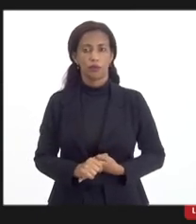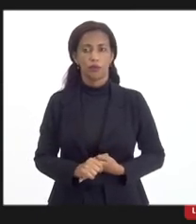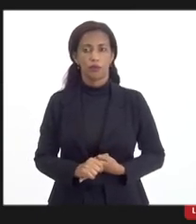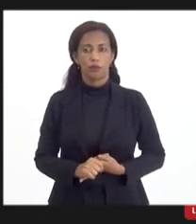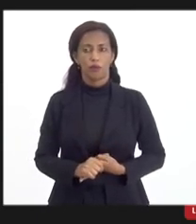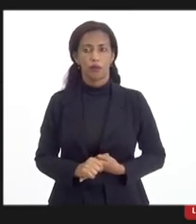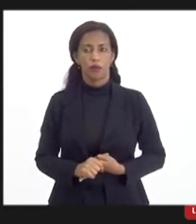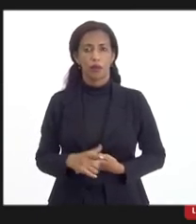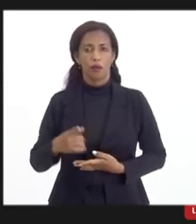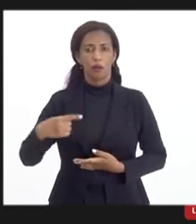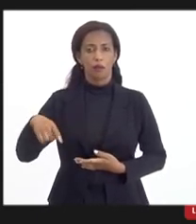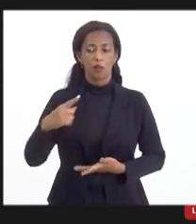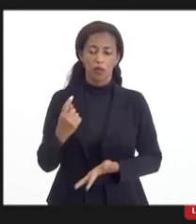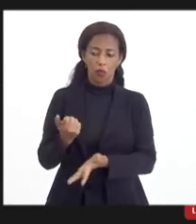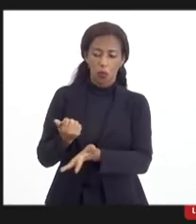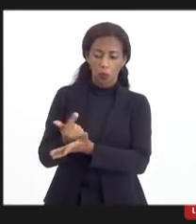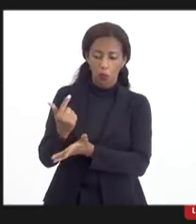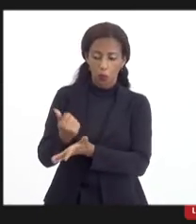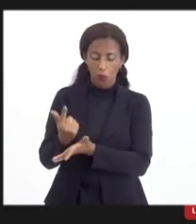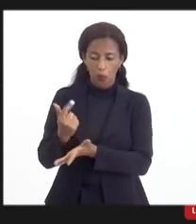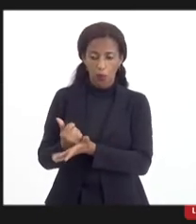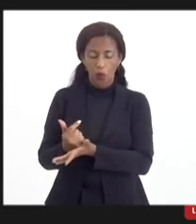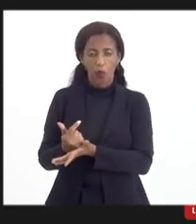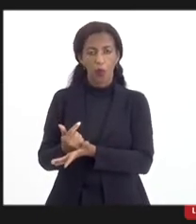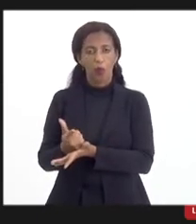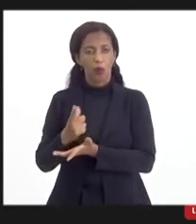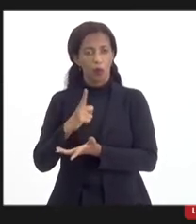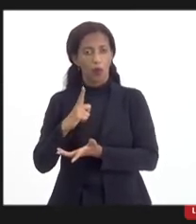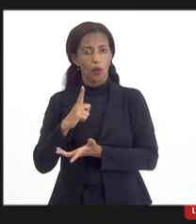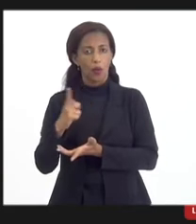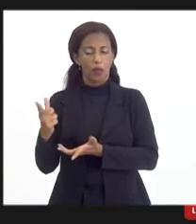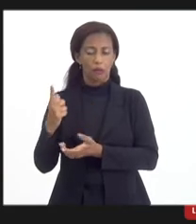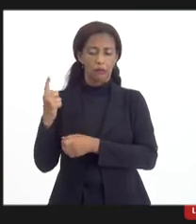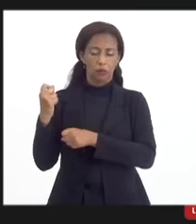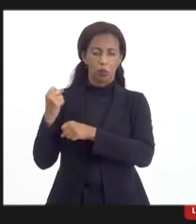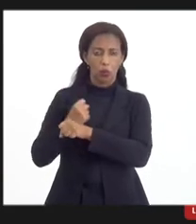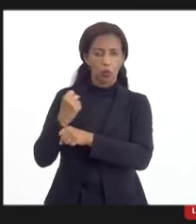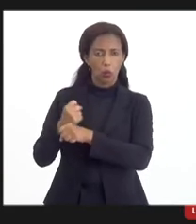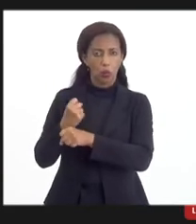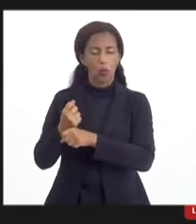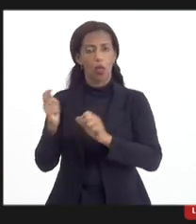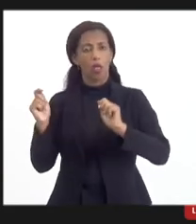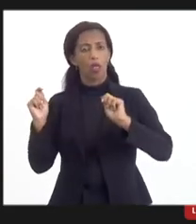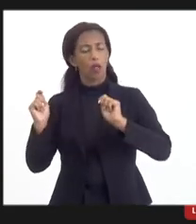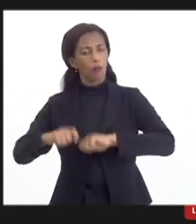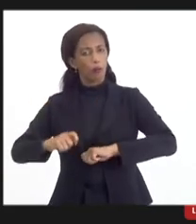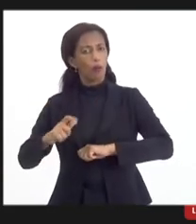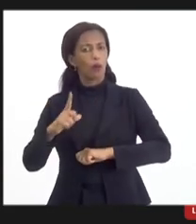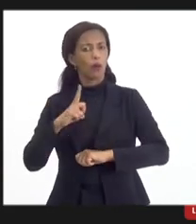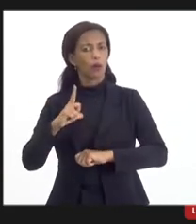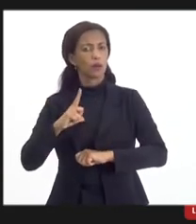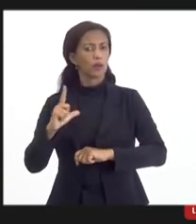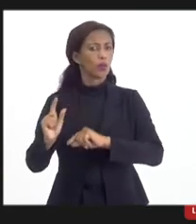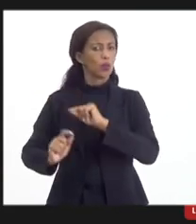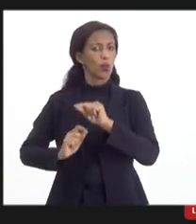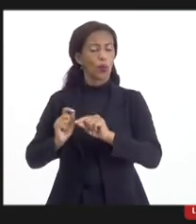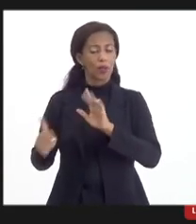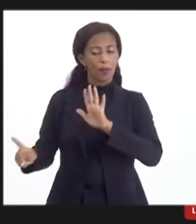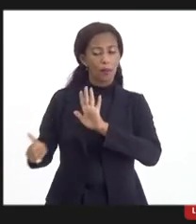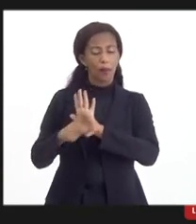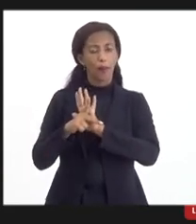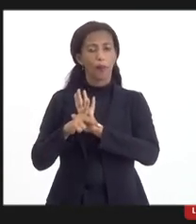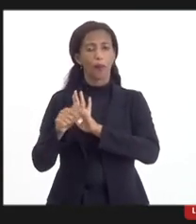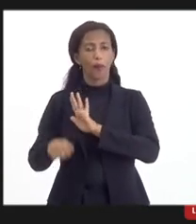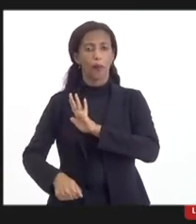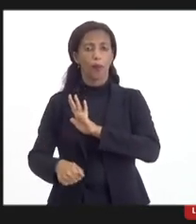para que esses fornecedores, os construtores, possam utilizar o que é fornecido